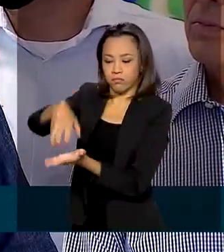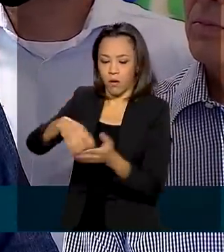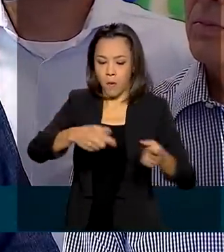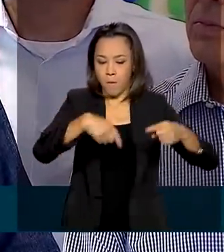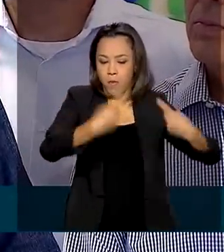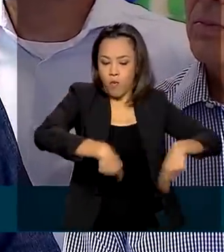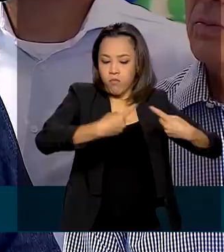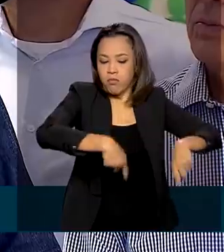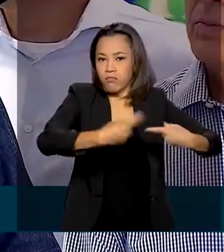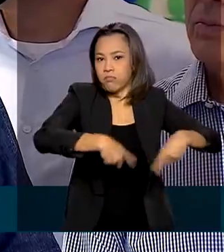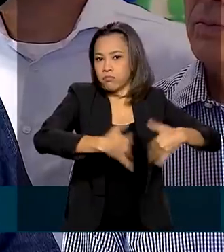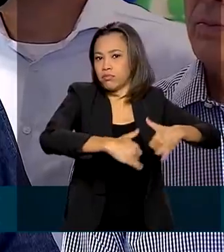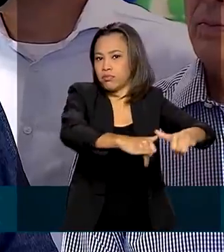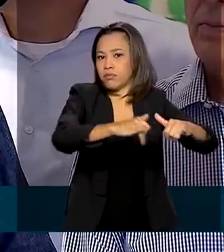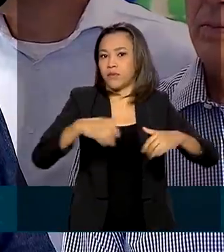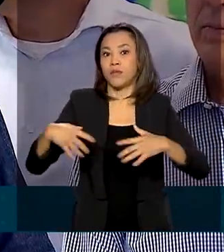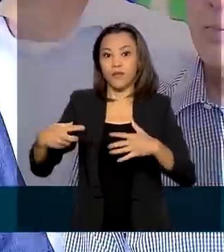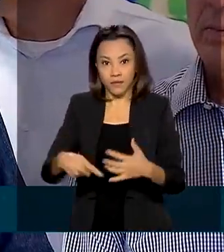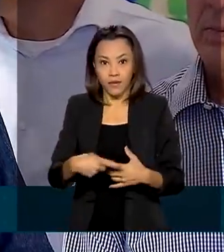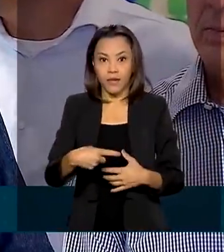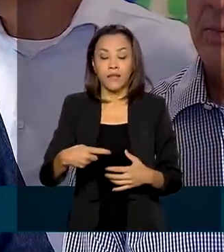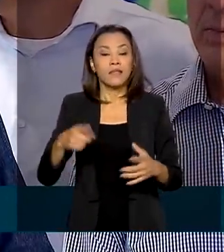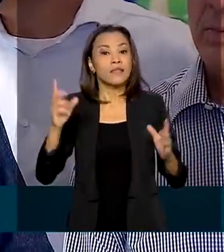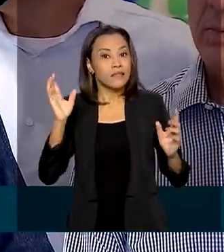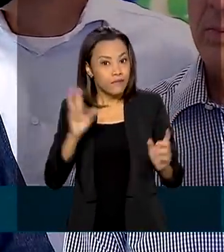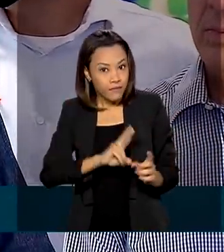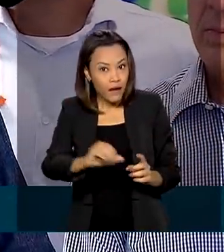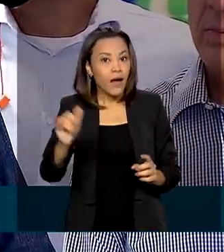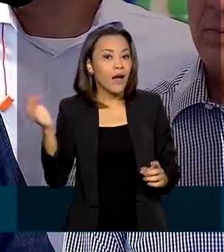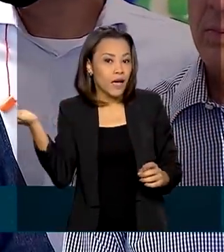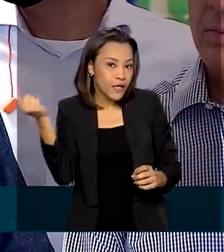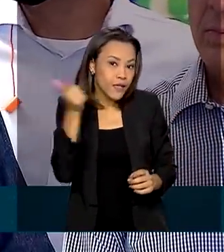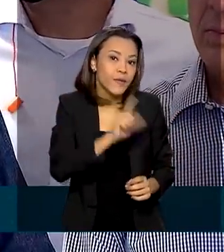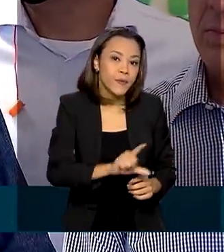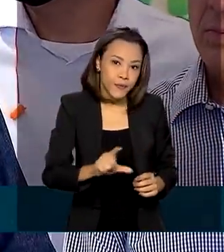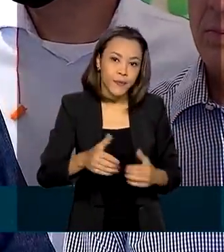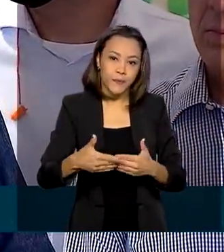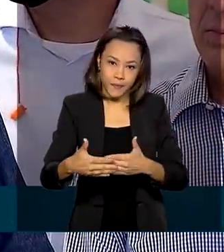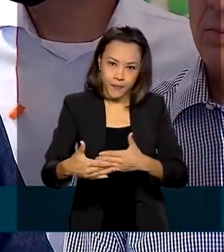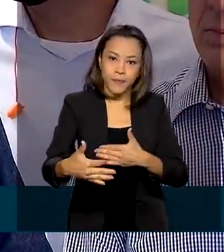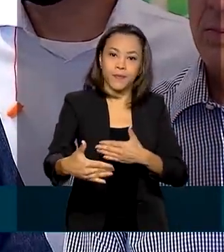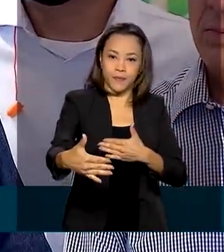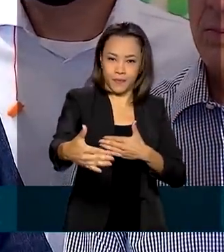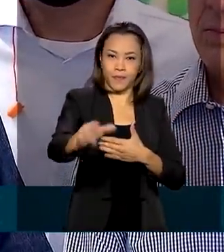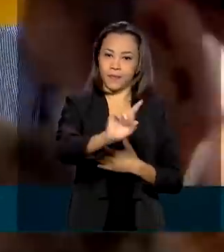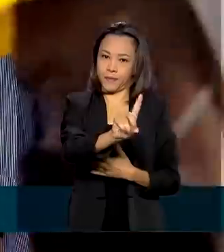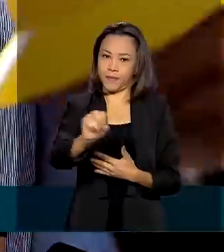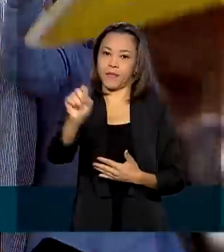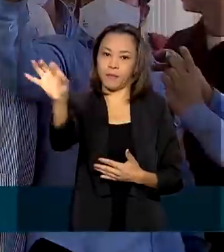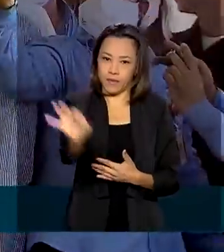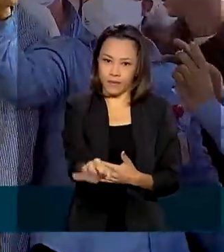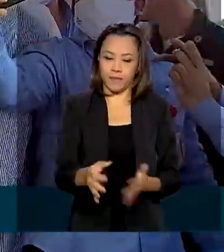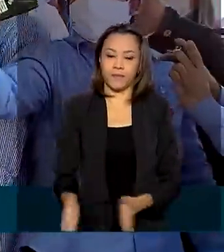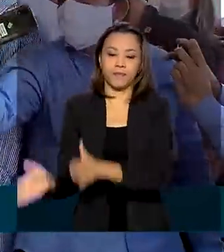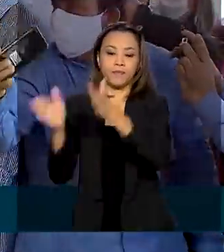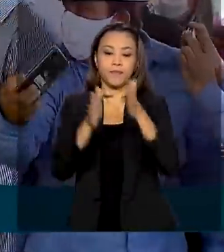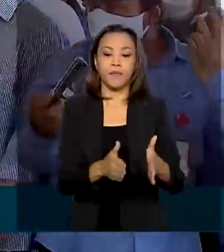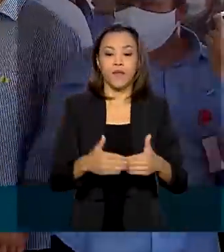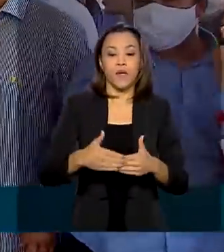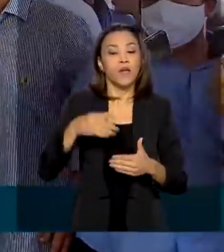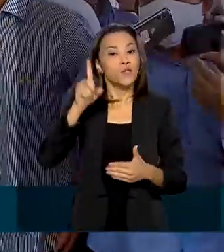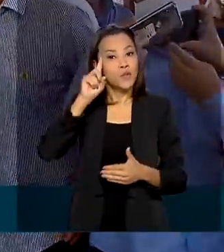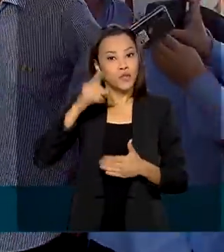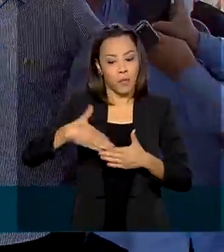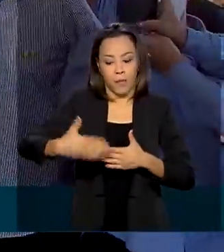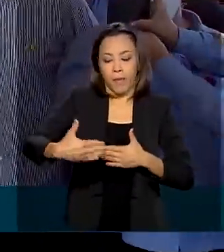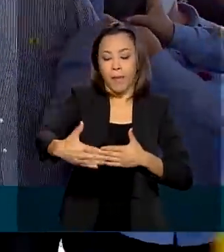pequeno potencial, mas que no somatório, brevemente atingiremos então a plena suficiência. Nos próximos dias, o